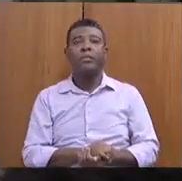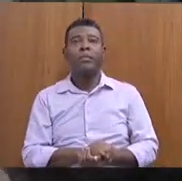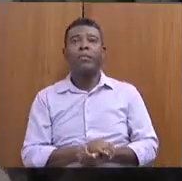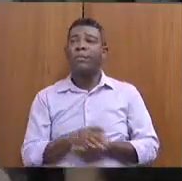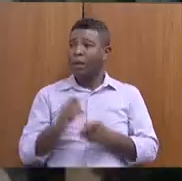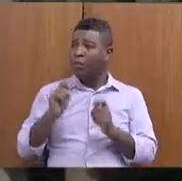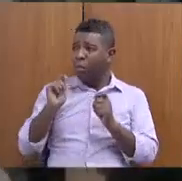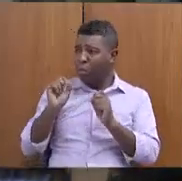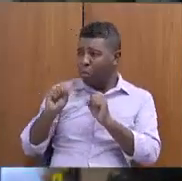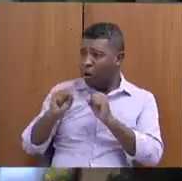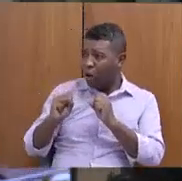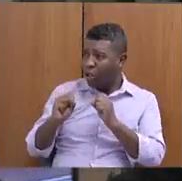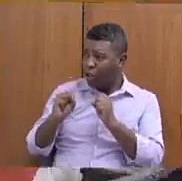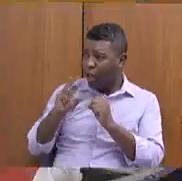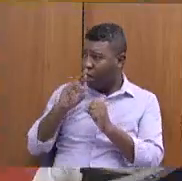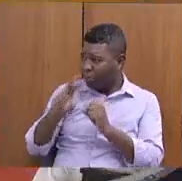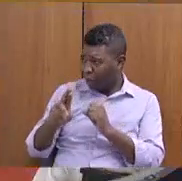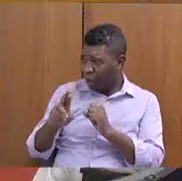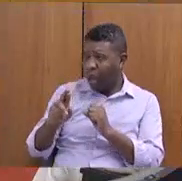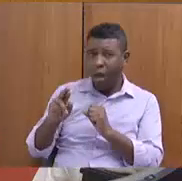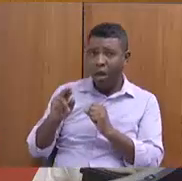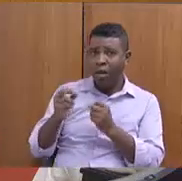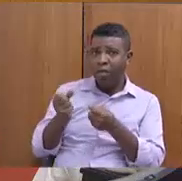fluxo e do Minas de Sol?